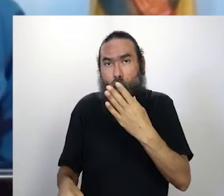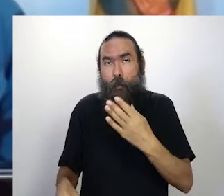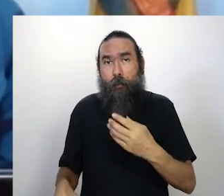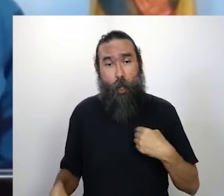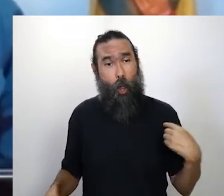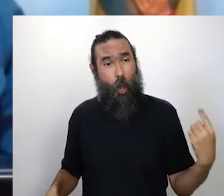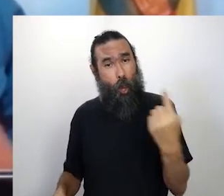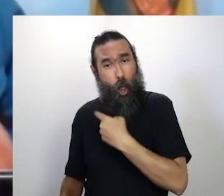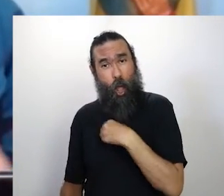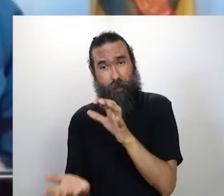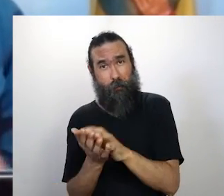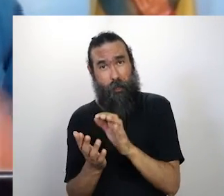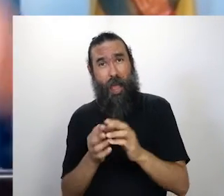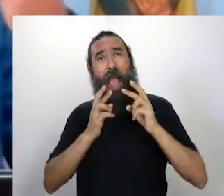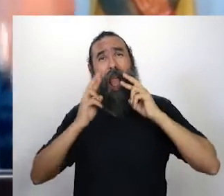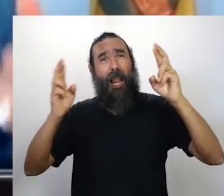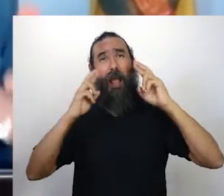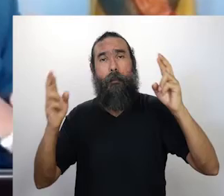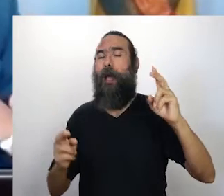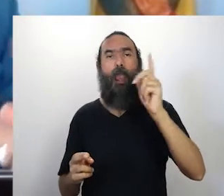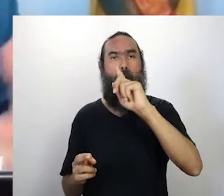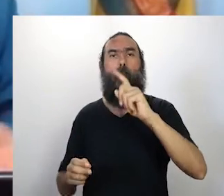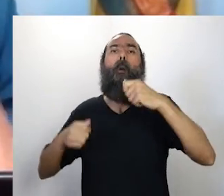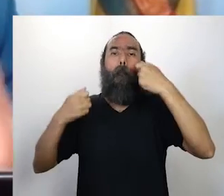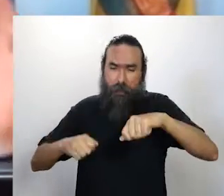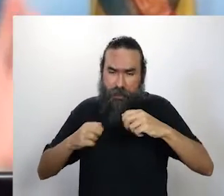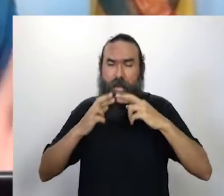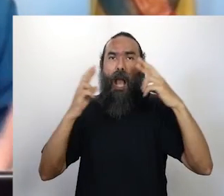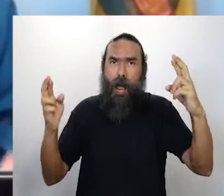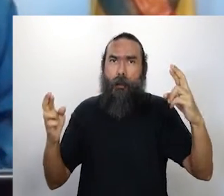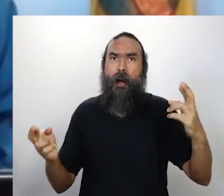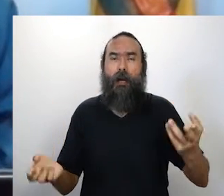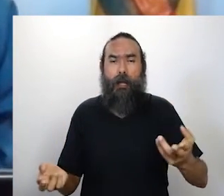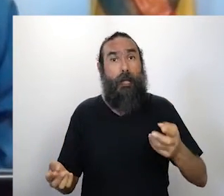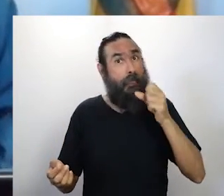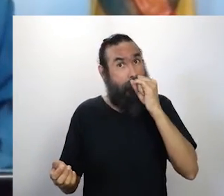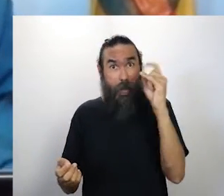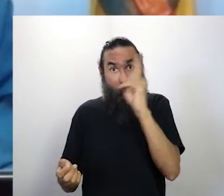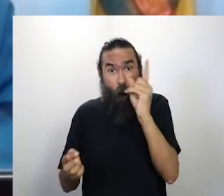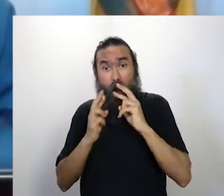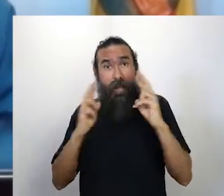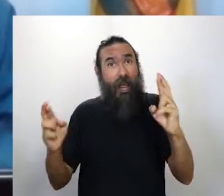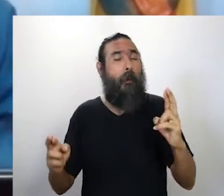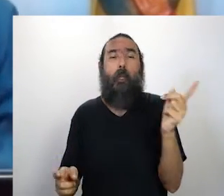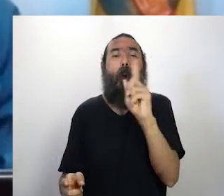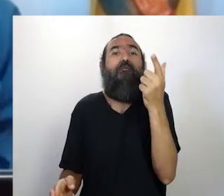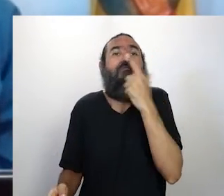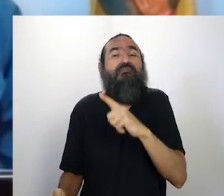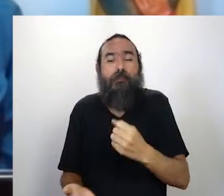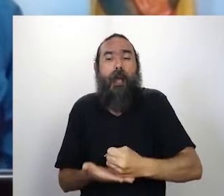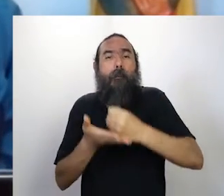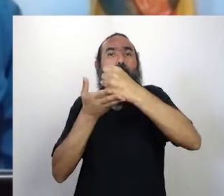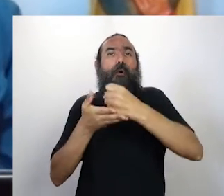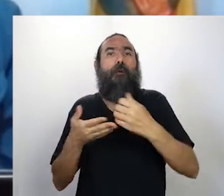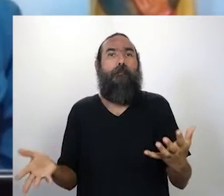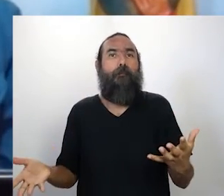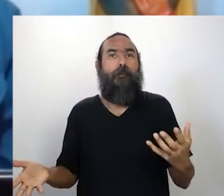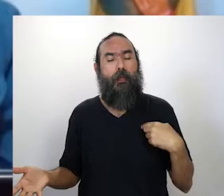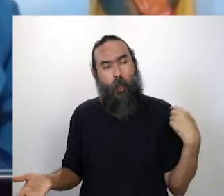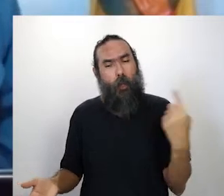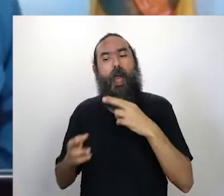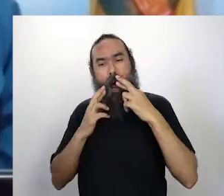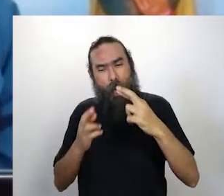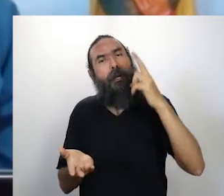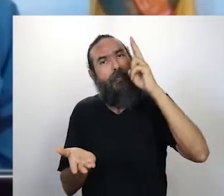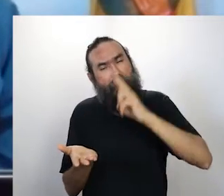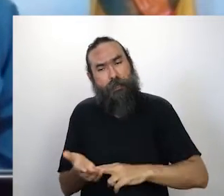reclama porque tem que reclamar o tempo todo. Se a gente não reclamasse, a gente não tinha o que a gente tem hoje e já dá para fazer alguma coisa, mas ainda está